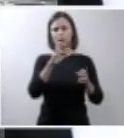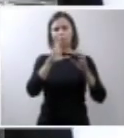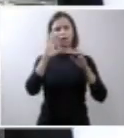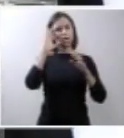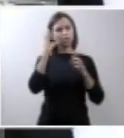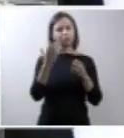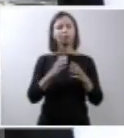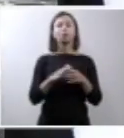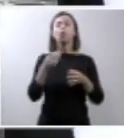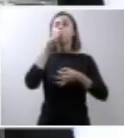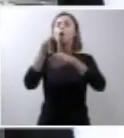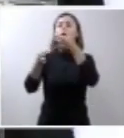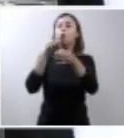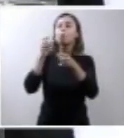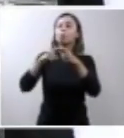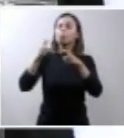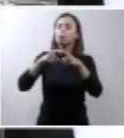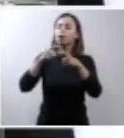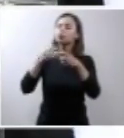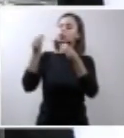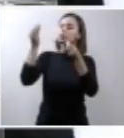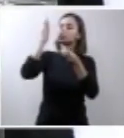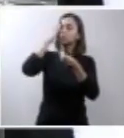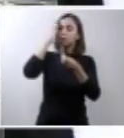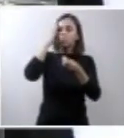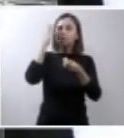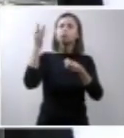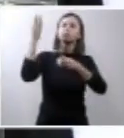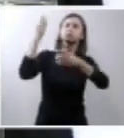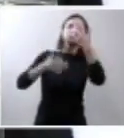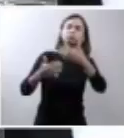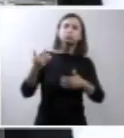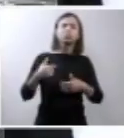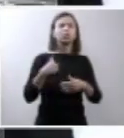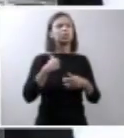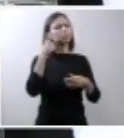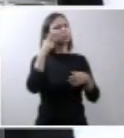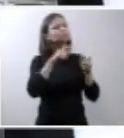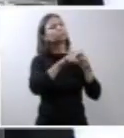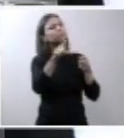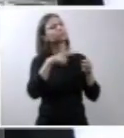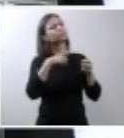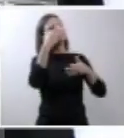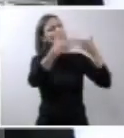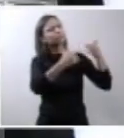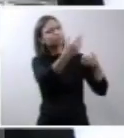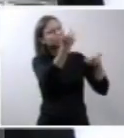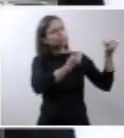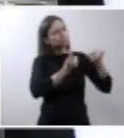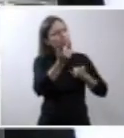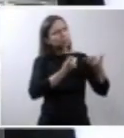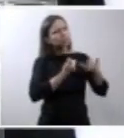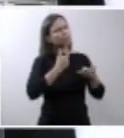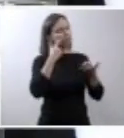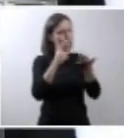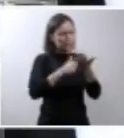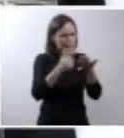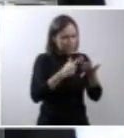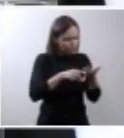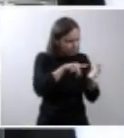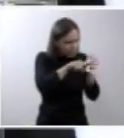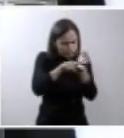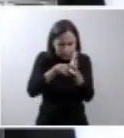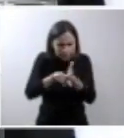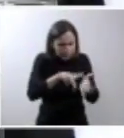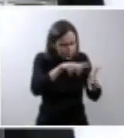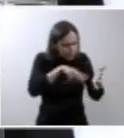muitas opiniões médicas e opiniões da minha família. e procurei me interar o que era isso. Fui em livro, médico, para saber